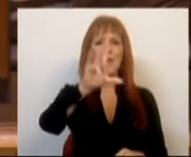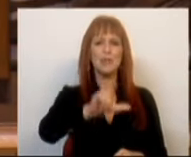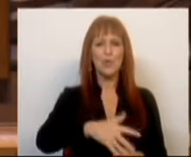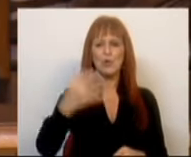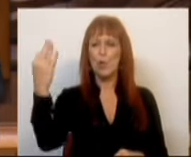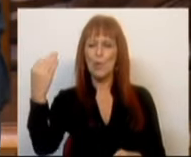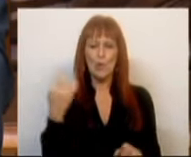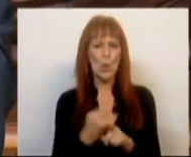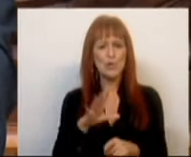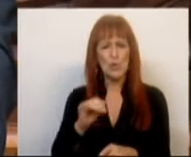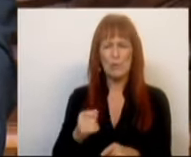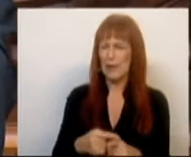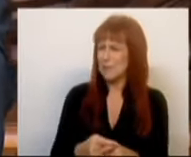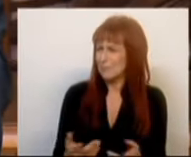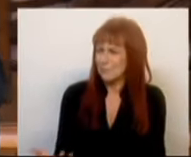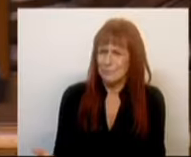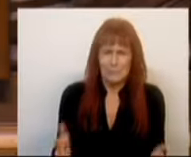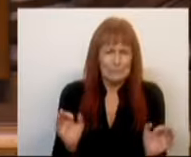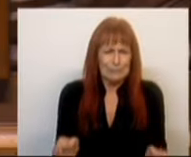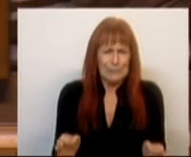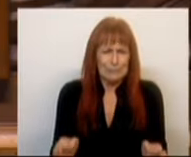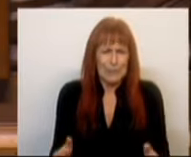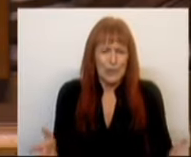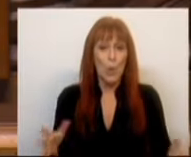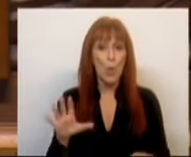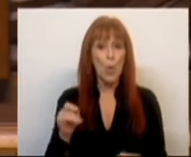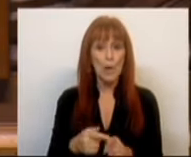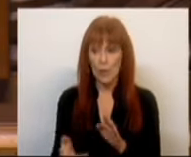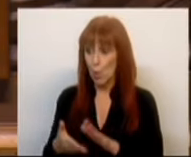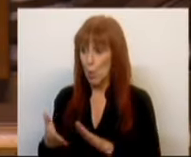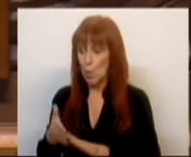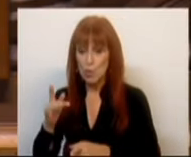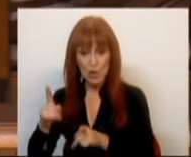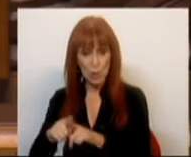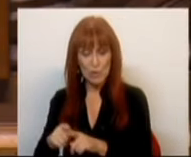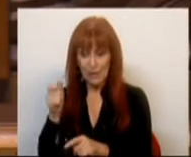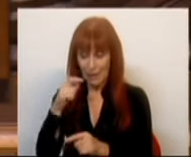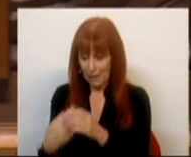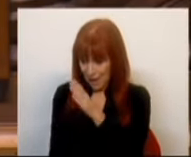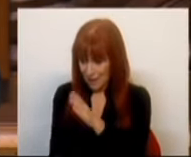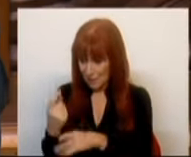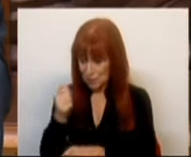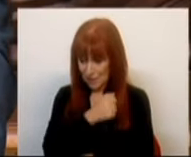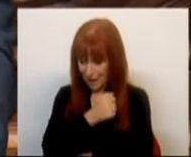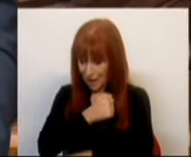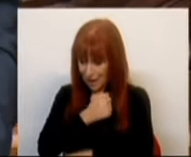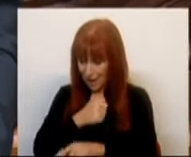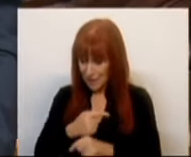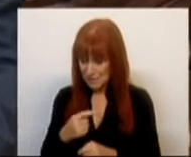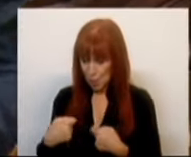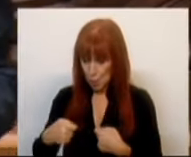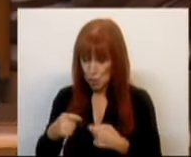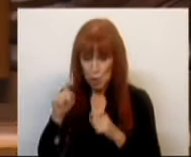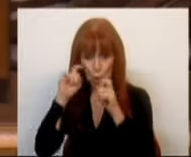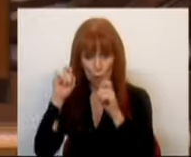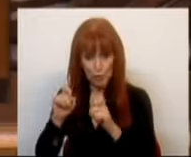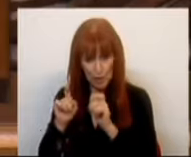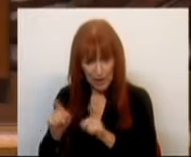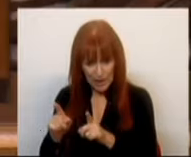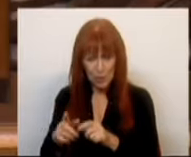coisa que o país perfeitamente dispensa quando a urgência é de que a criação de habitação a custos controlados.